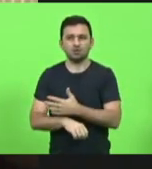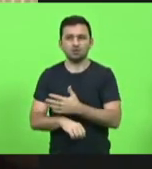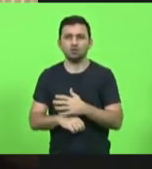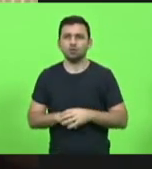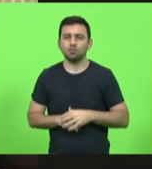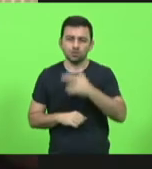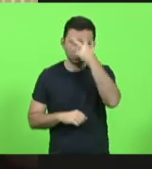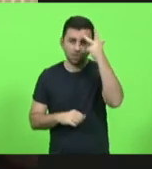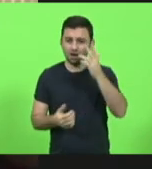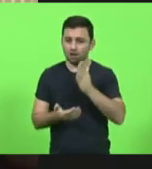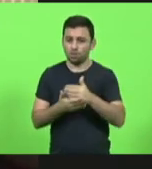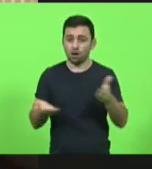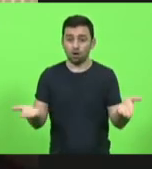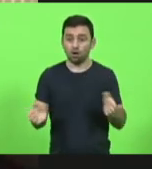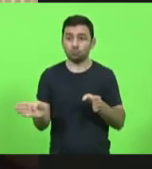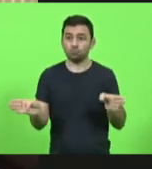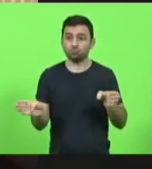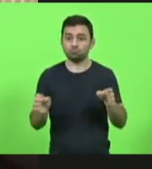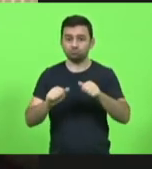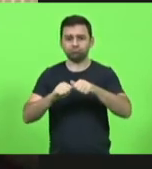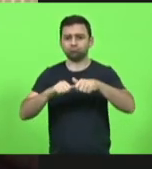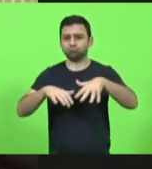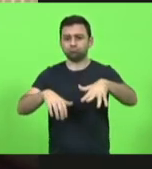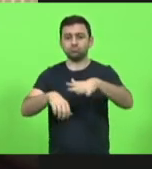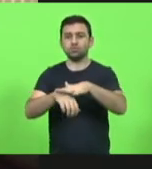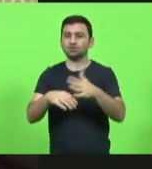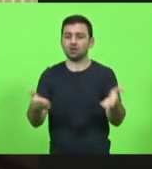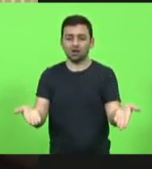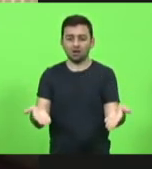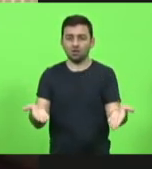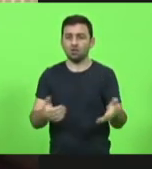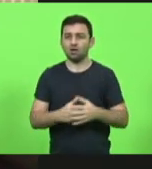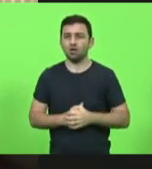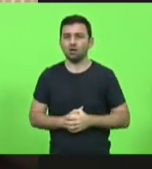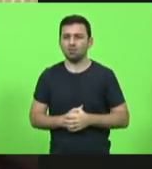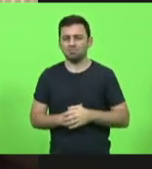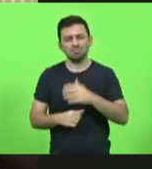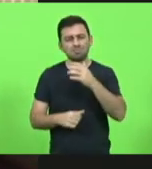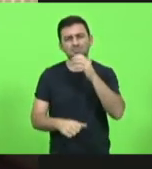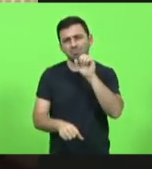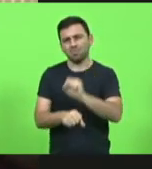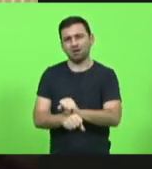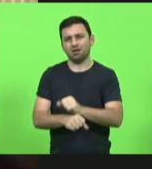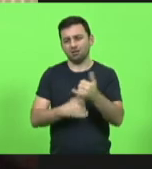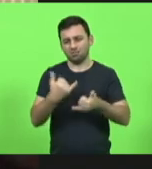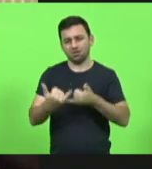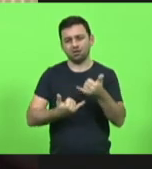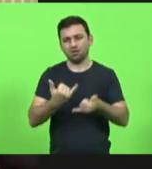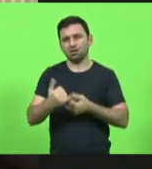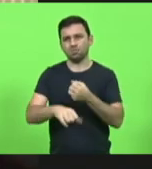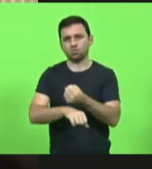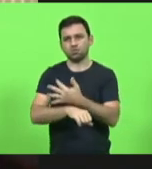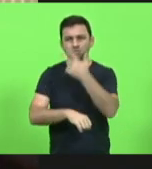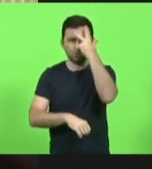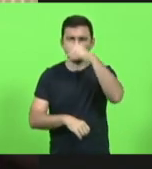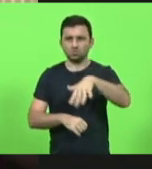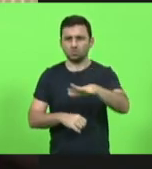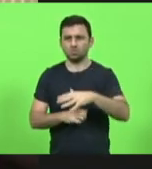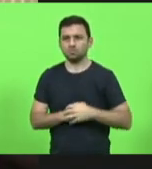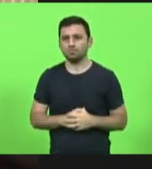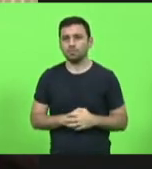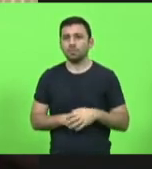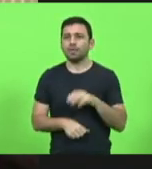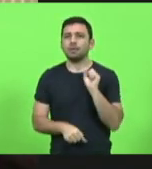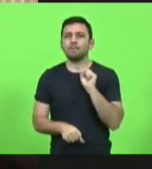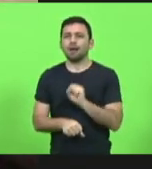pandemia e ainda vivem uma pandemia. Para de brincar com a emoção das pessoas. Para de